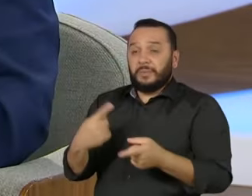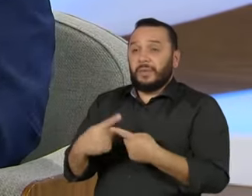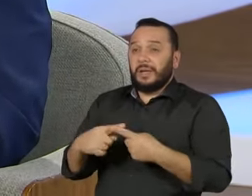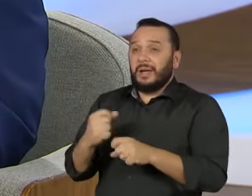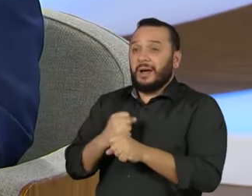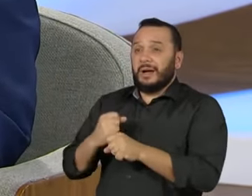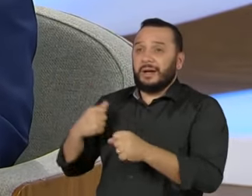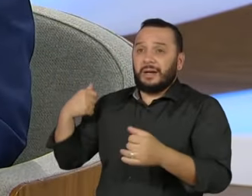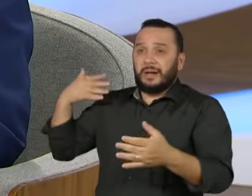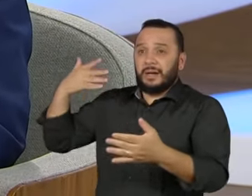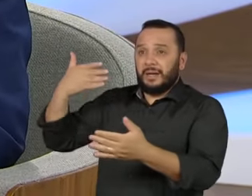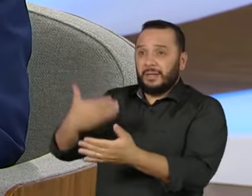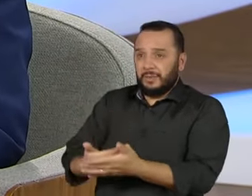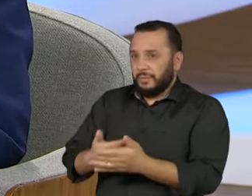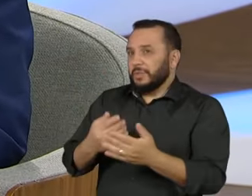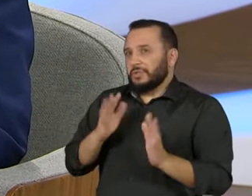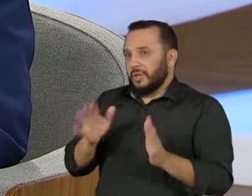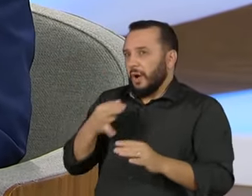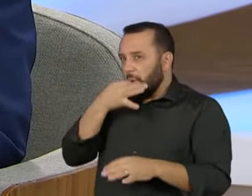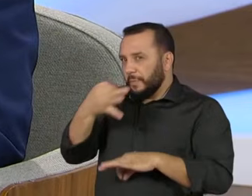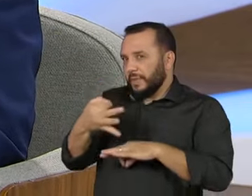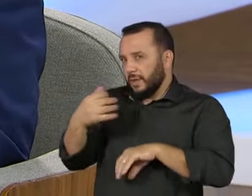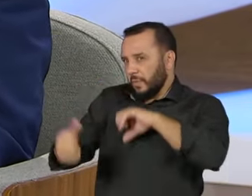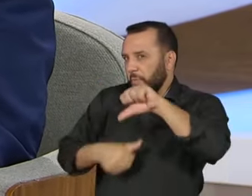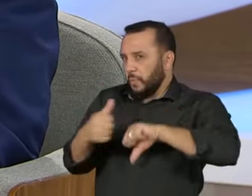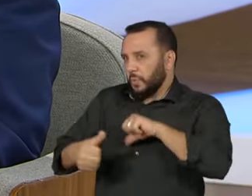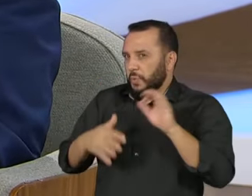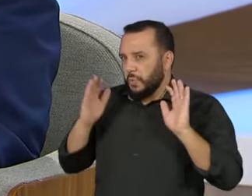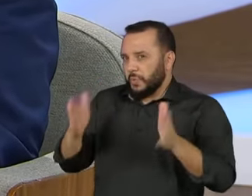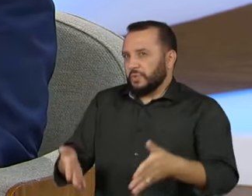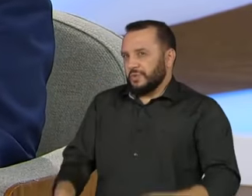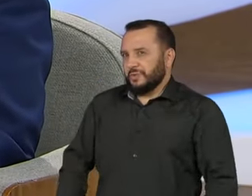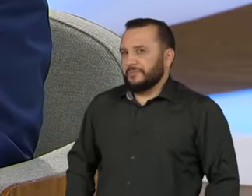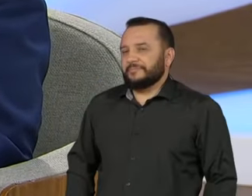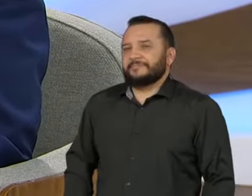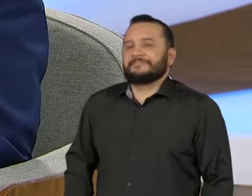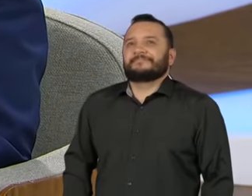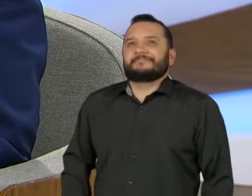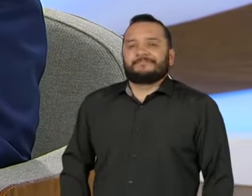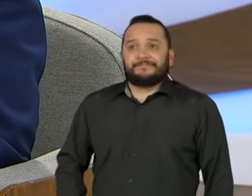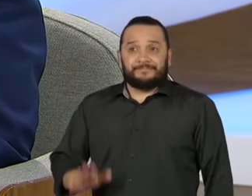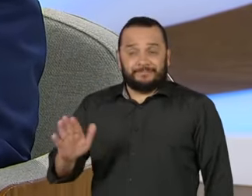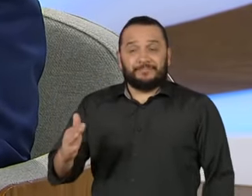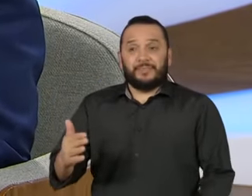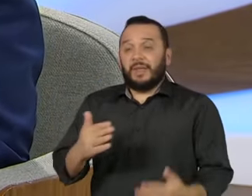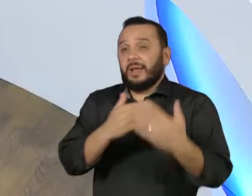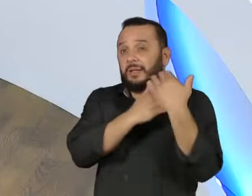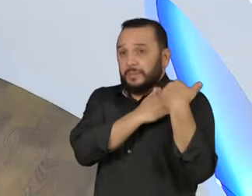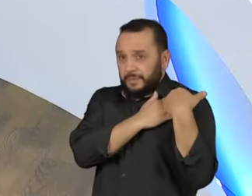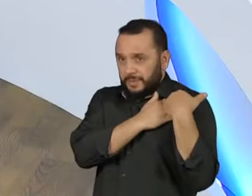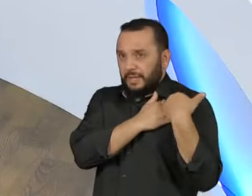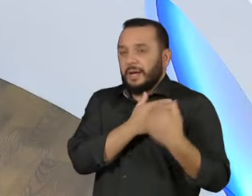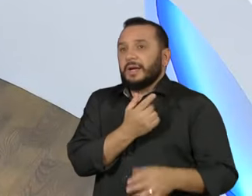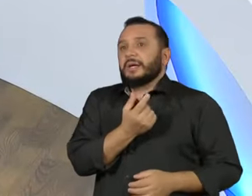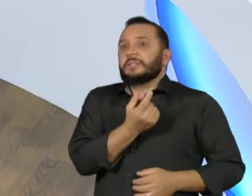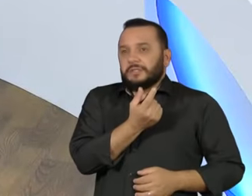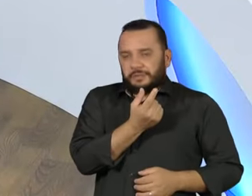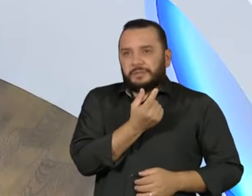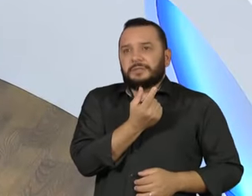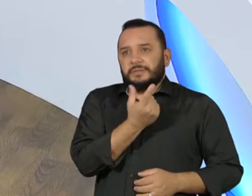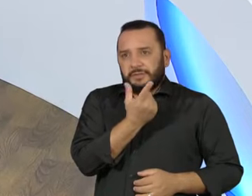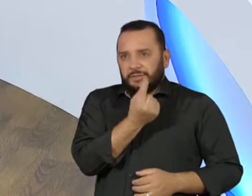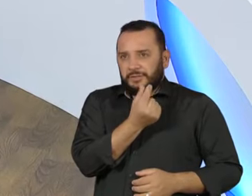né? Quer dizer, não existe questão de responsabilidade fiscal por responsabilidade fiscal.